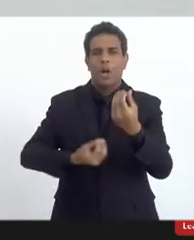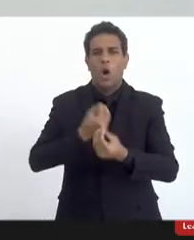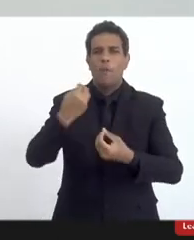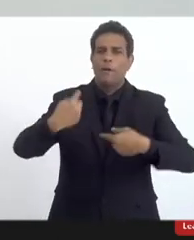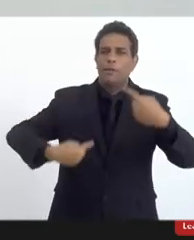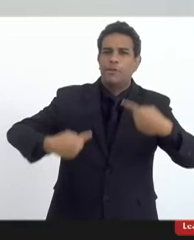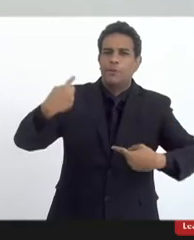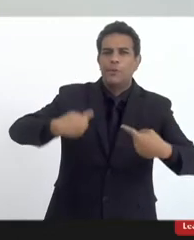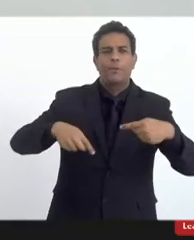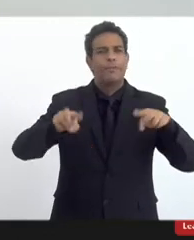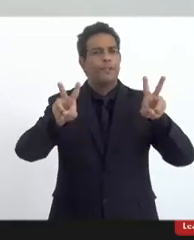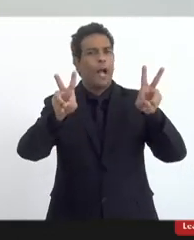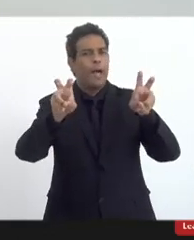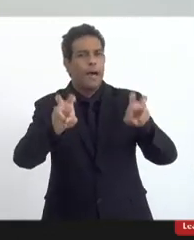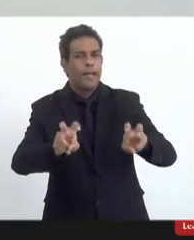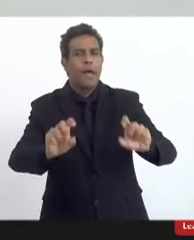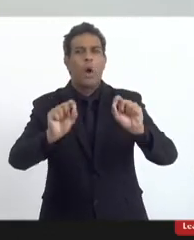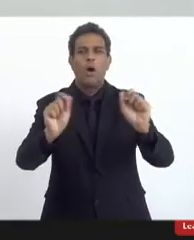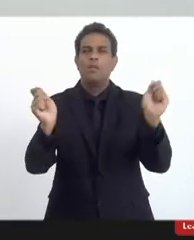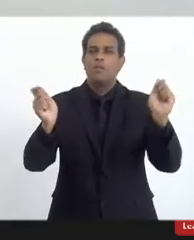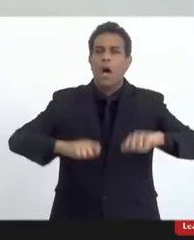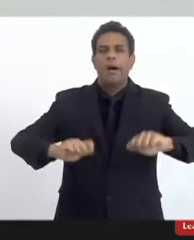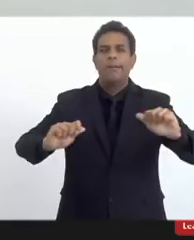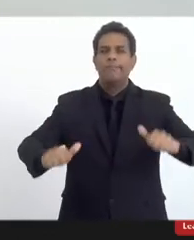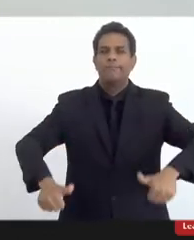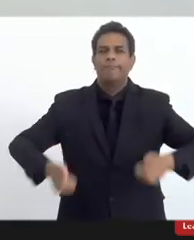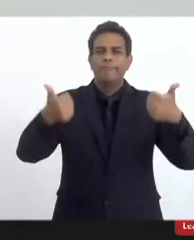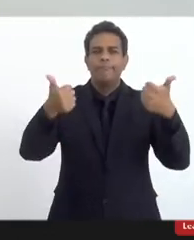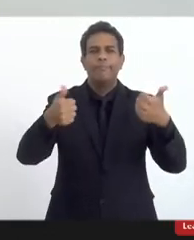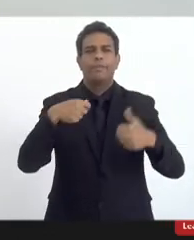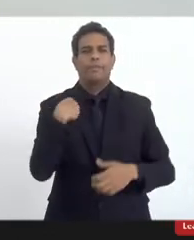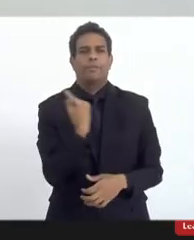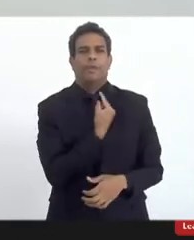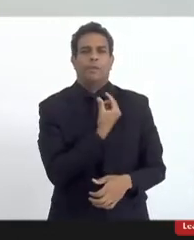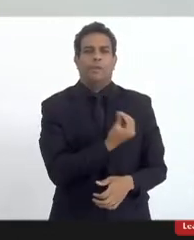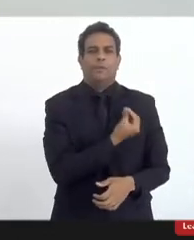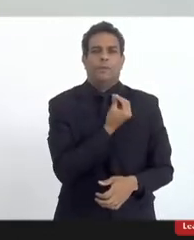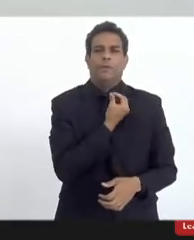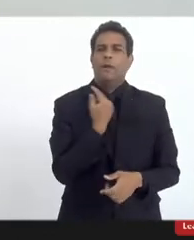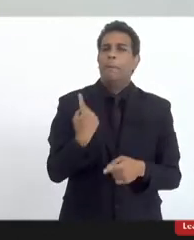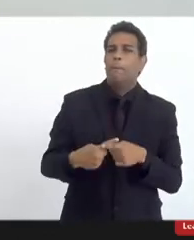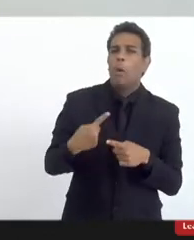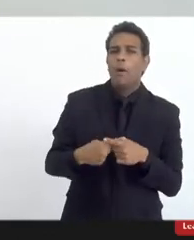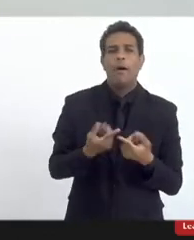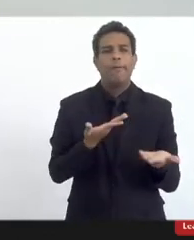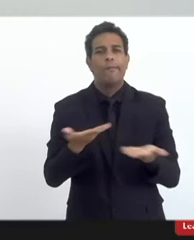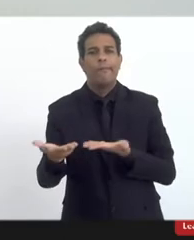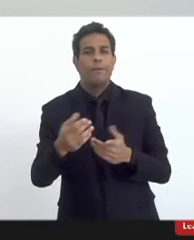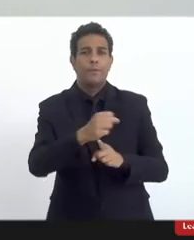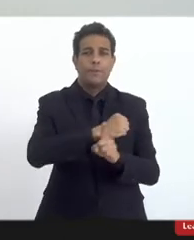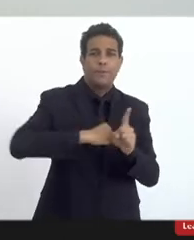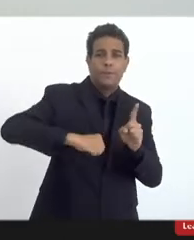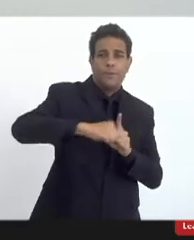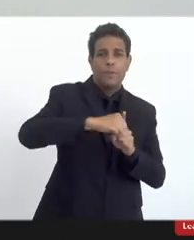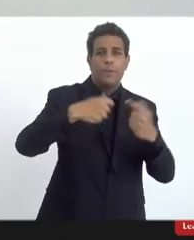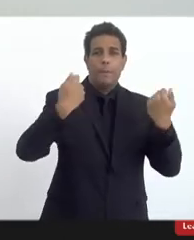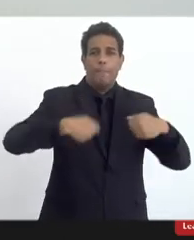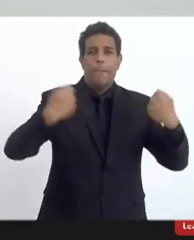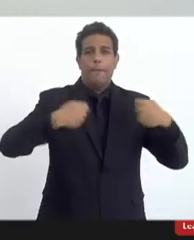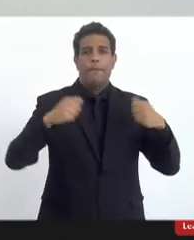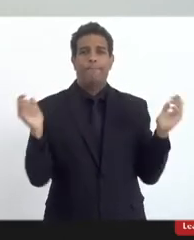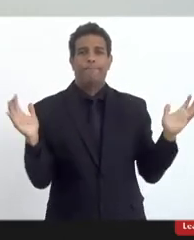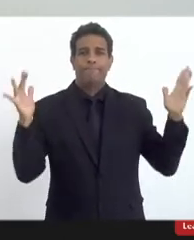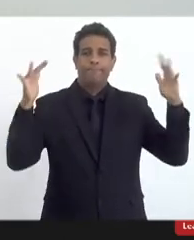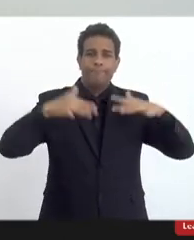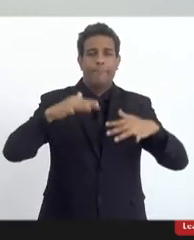Discutir essa temática, de que forma pode ser posta para que melhore isso, porque a sociedade precisa, né? A gente